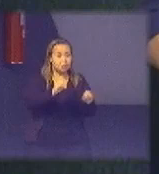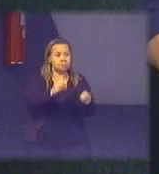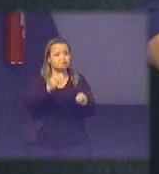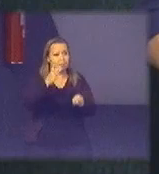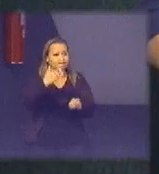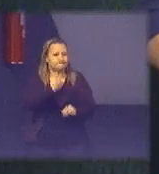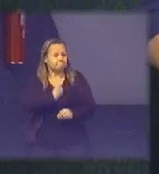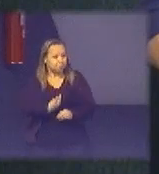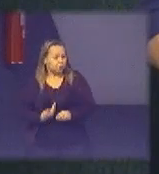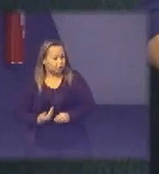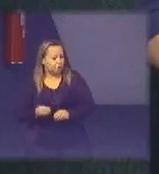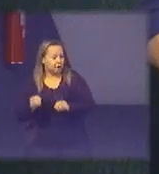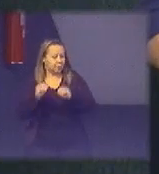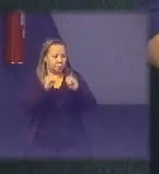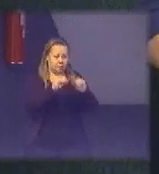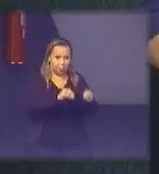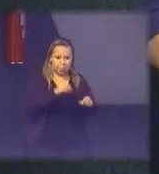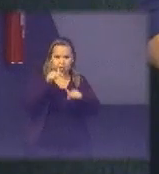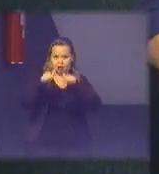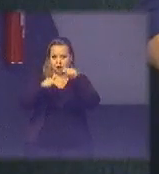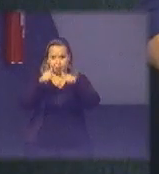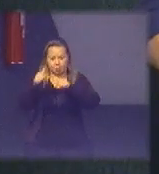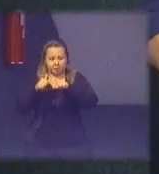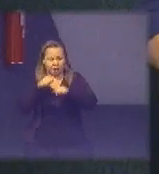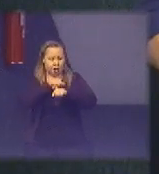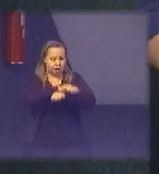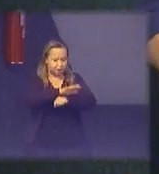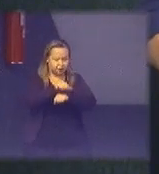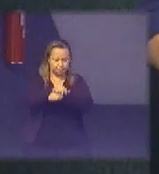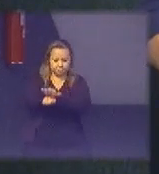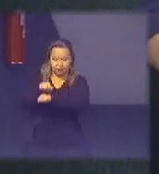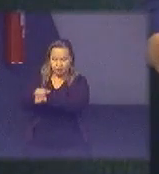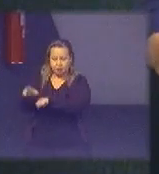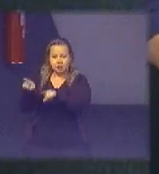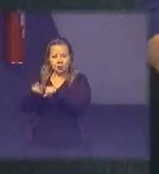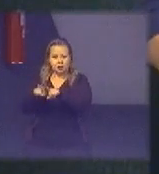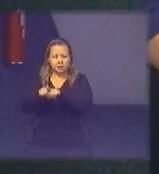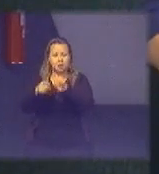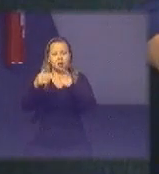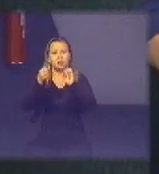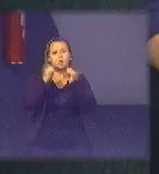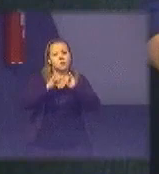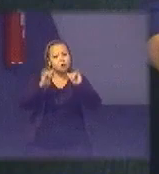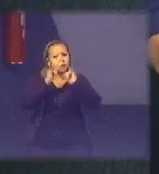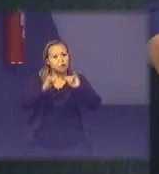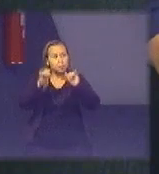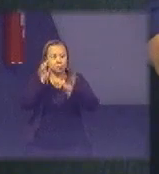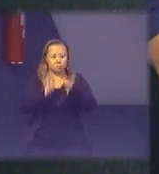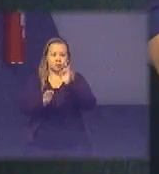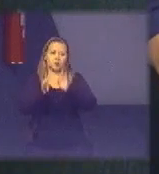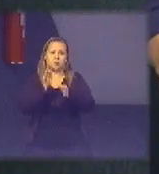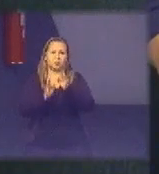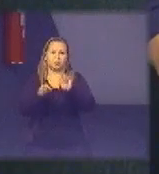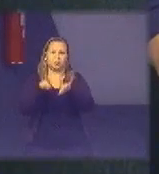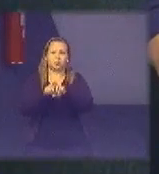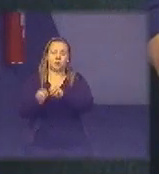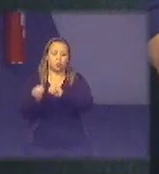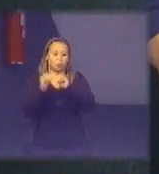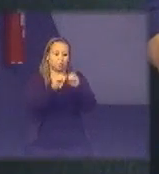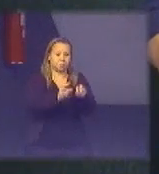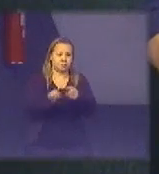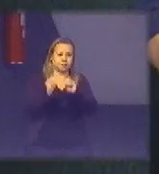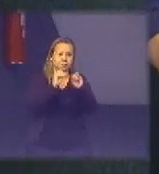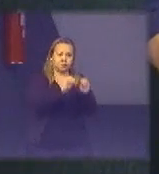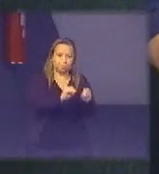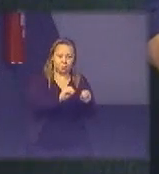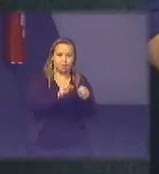repasse termo de cooperação termo de fomento alguns fundos do ministério da justiça tudo vai tá lá tem um